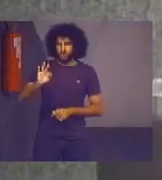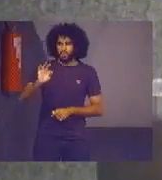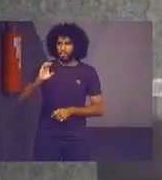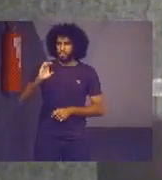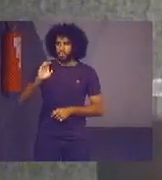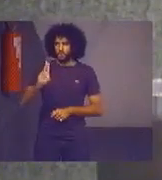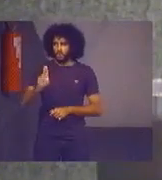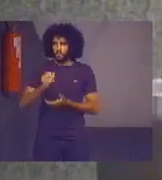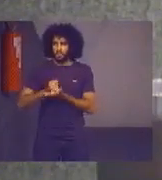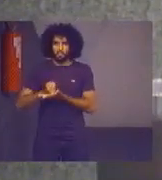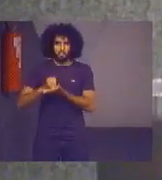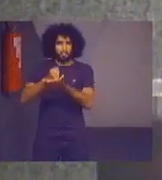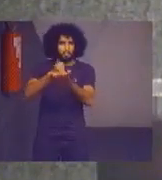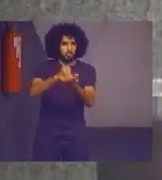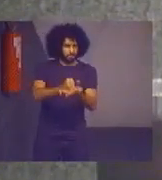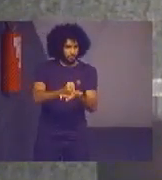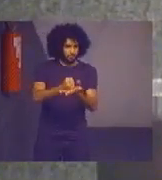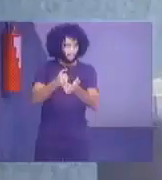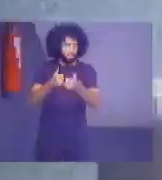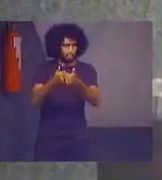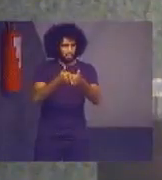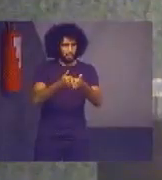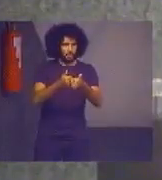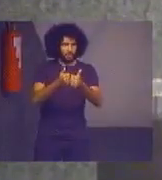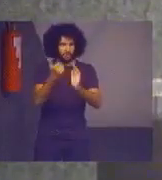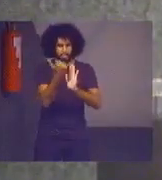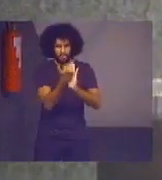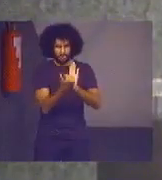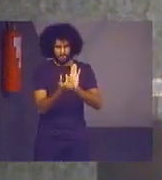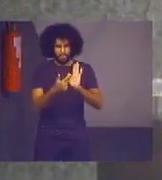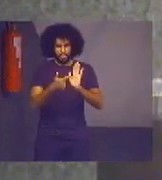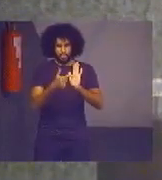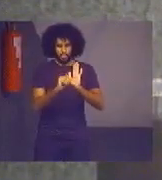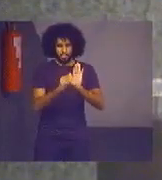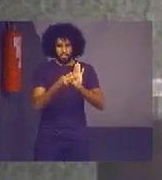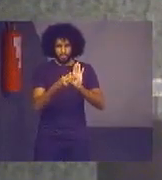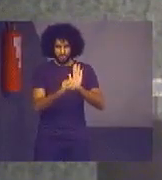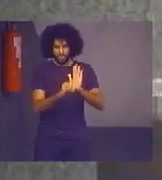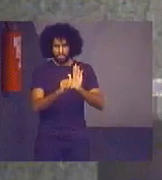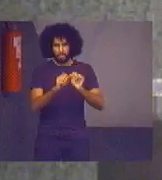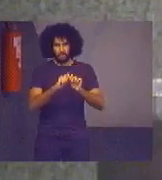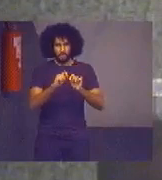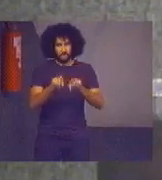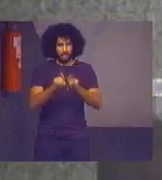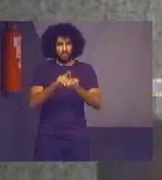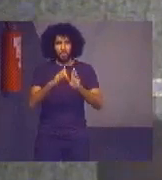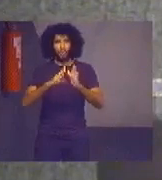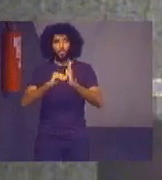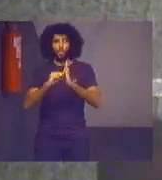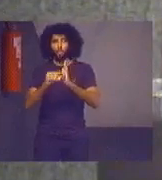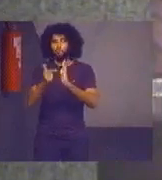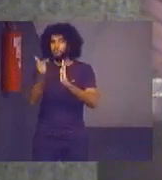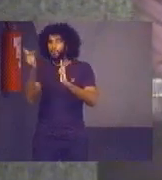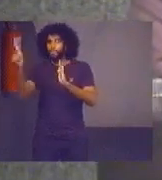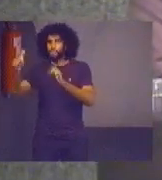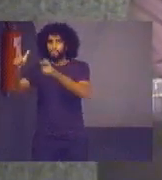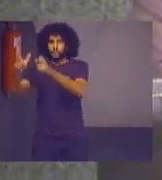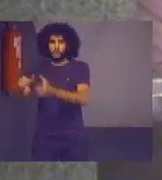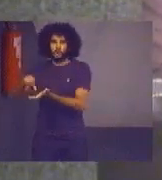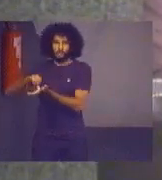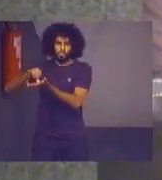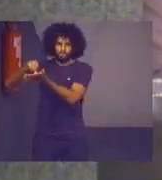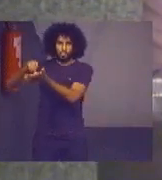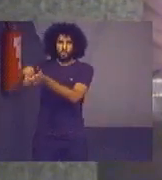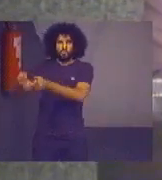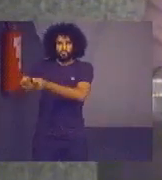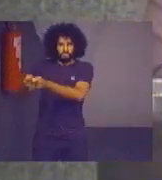acompanhar a implementação da Agenda 2030 com possibilidade de replicação para outros órgãos de controle. Nós sabemos